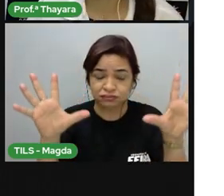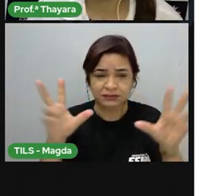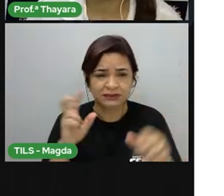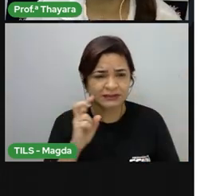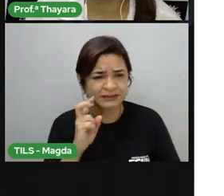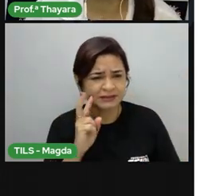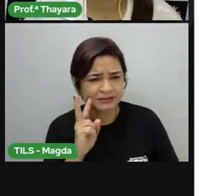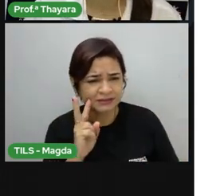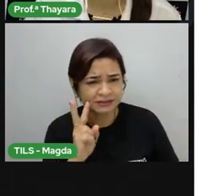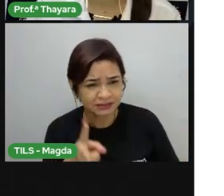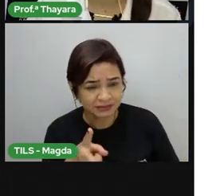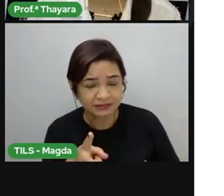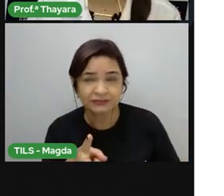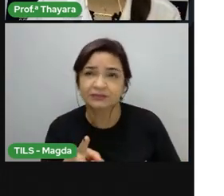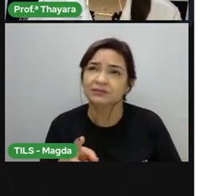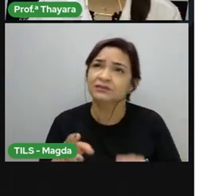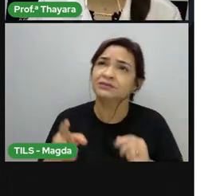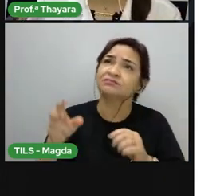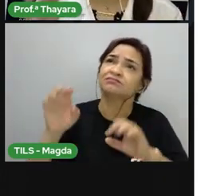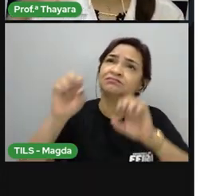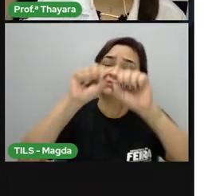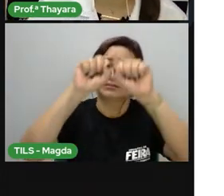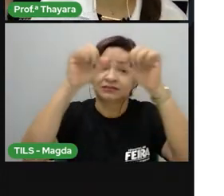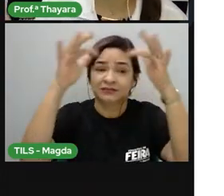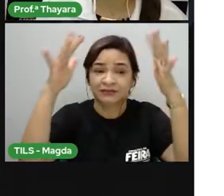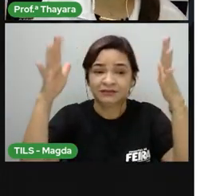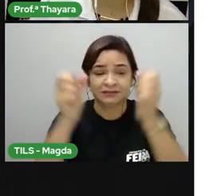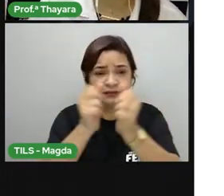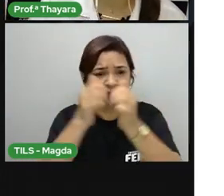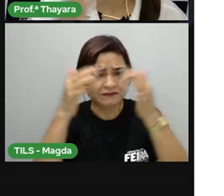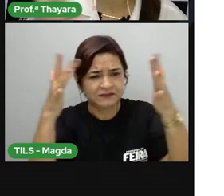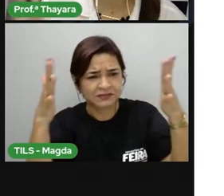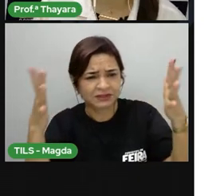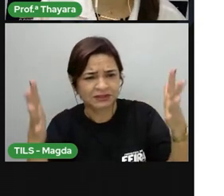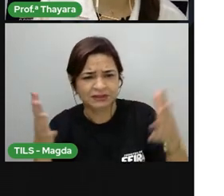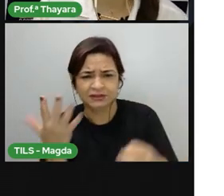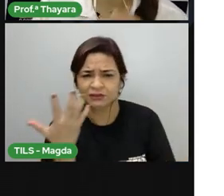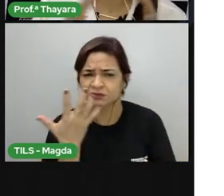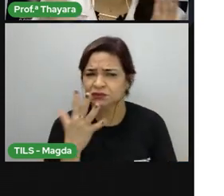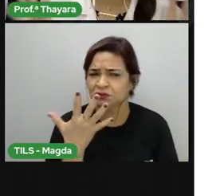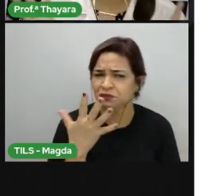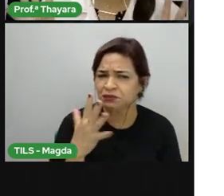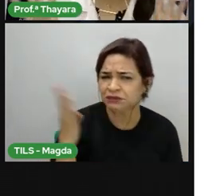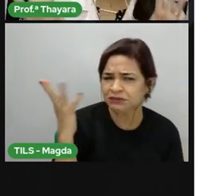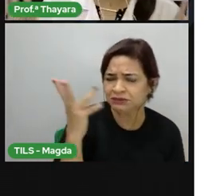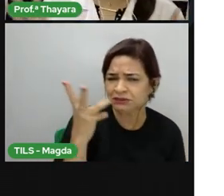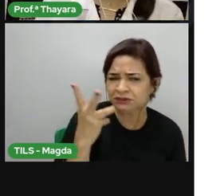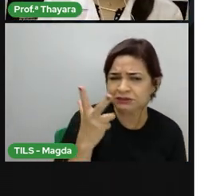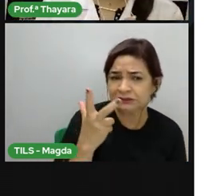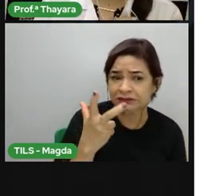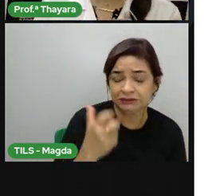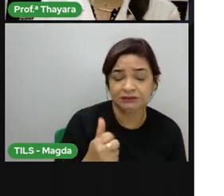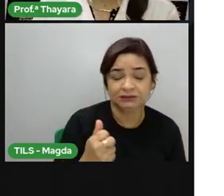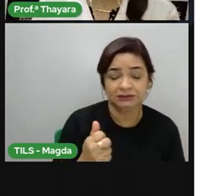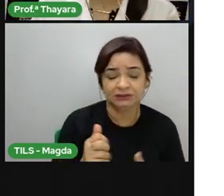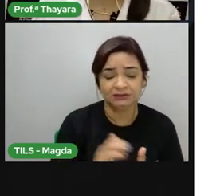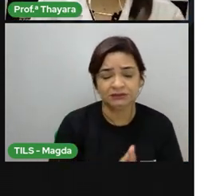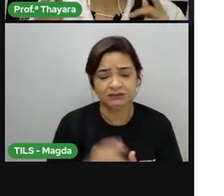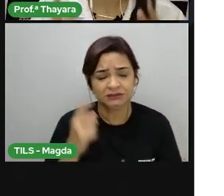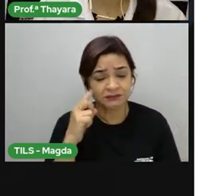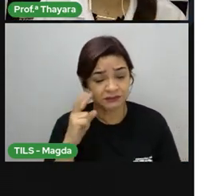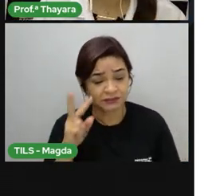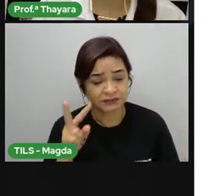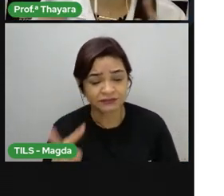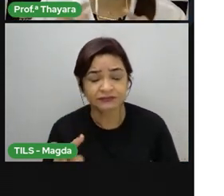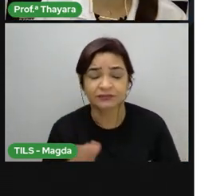vocês verem agora esses fogos de artifício no céu, iluminando, trazendo aquele aspecto bem bonito que a gente gosta de ver,